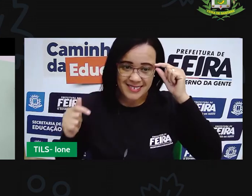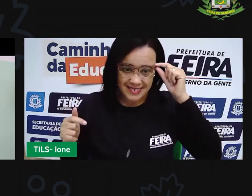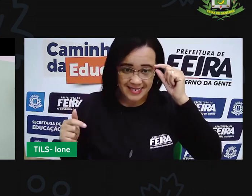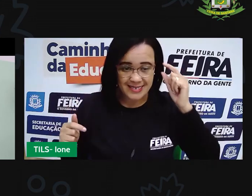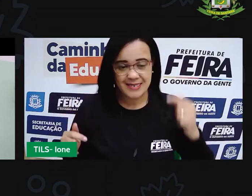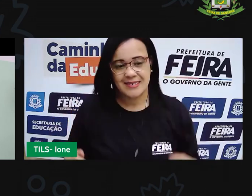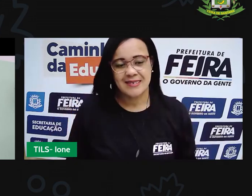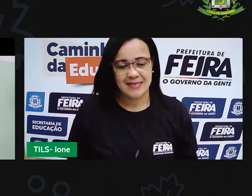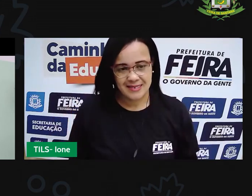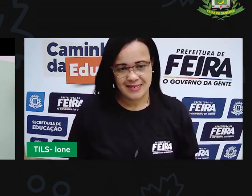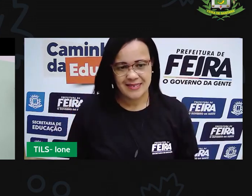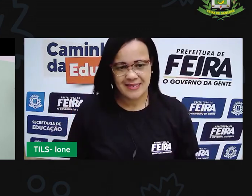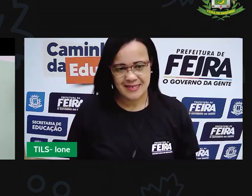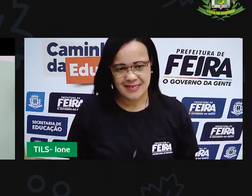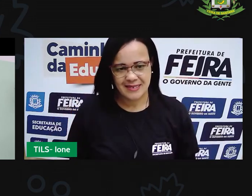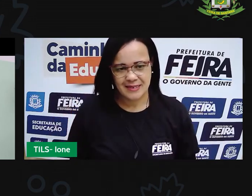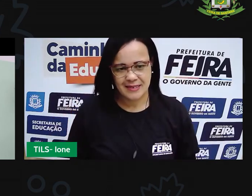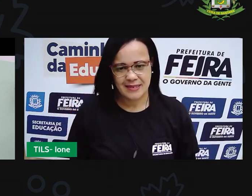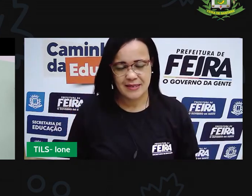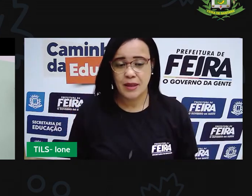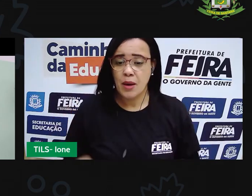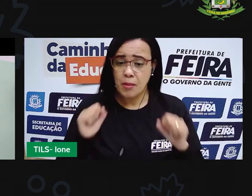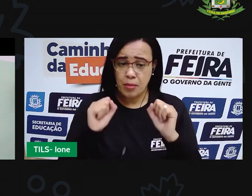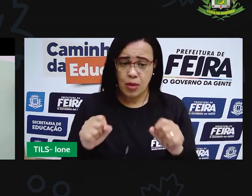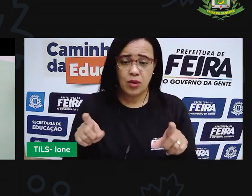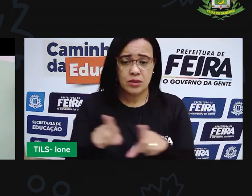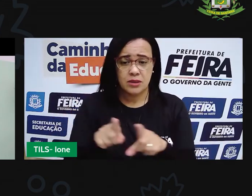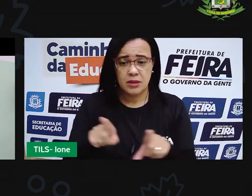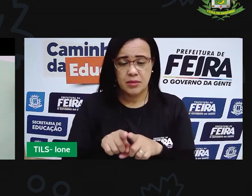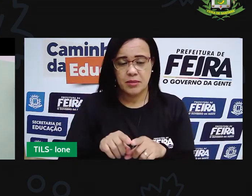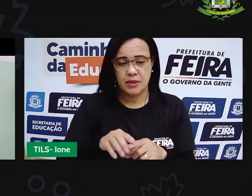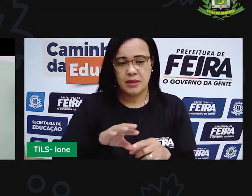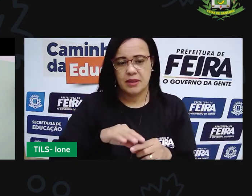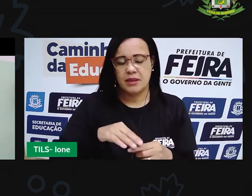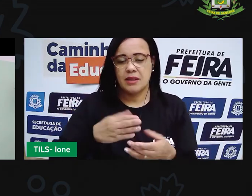que estão aqui essas pontas do papel e dobrar para dentro